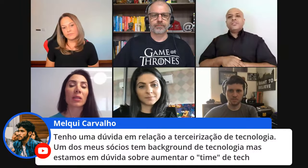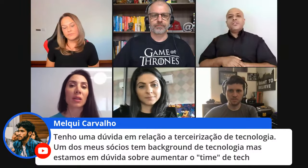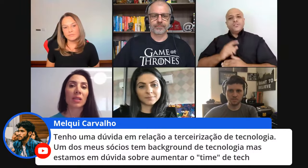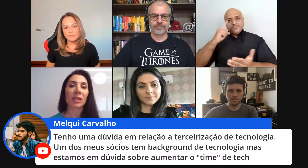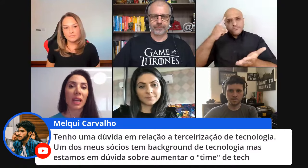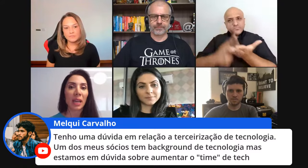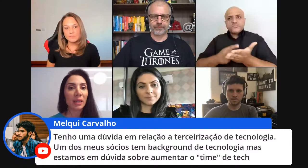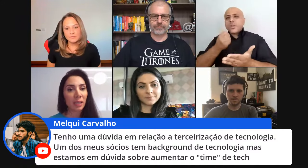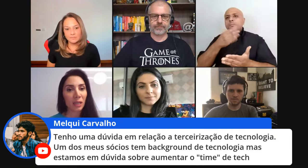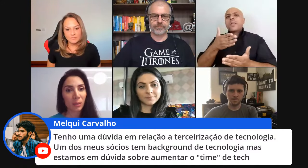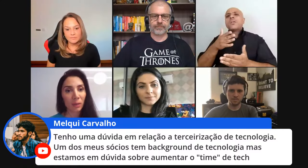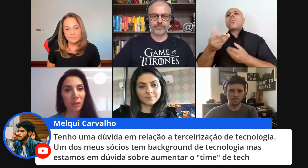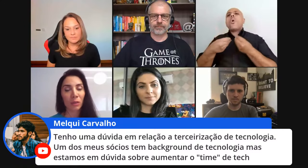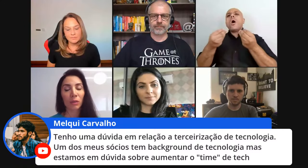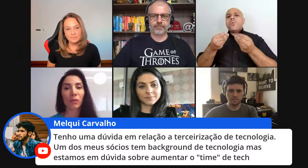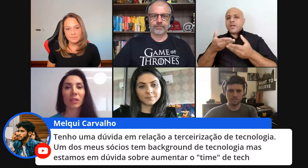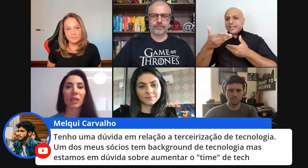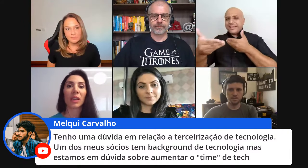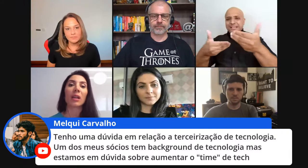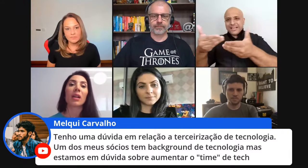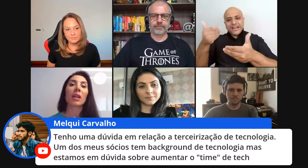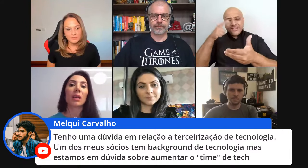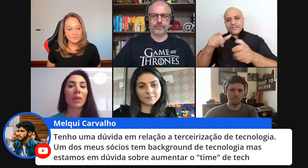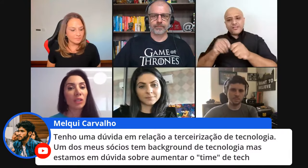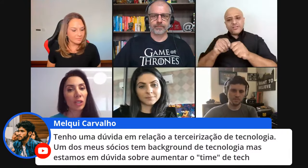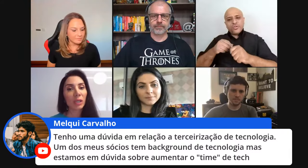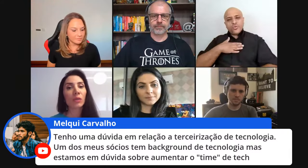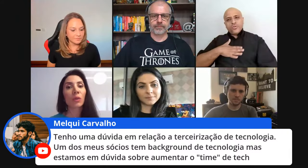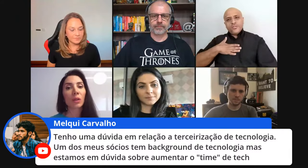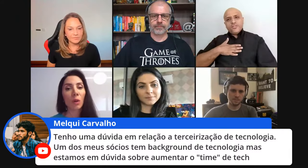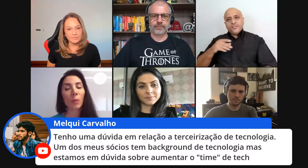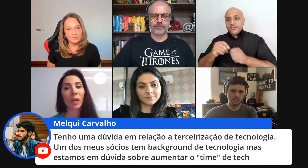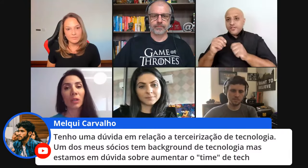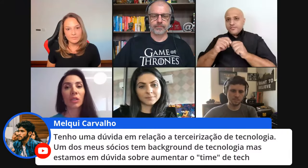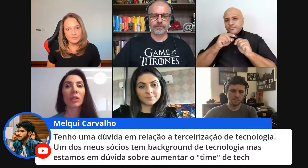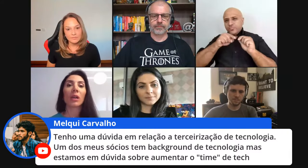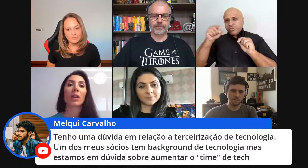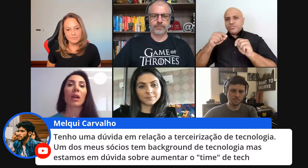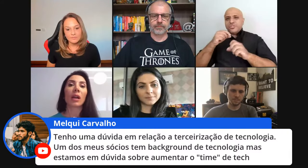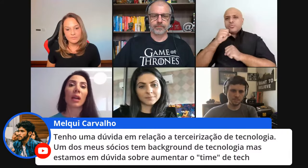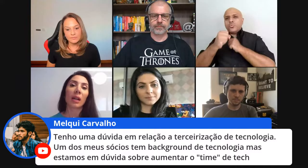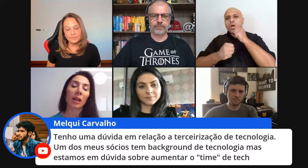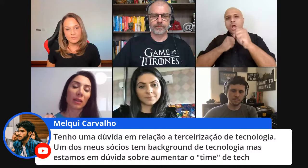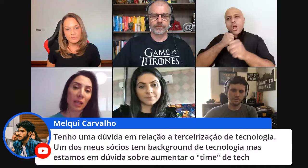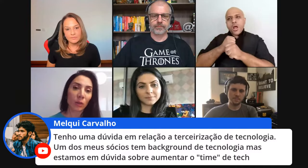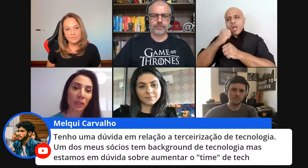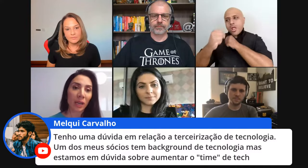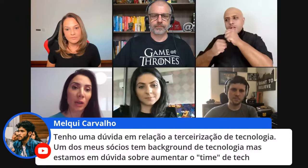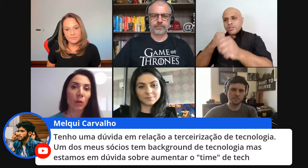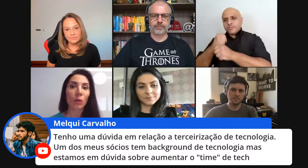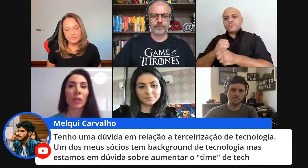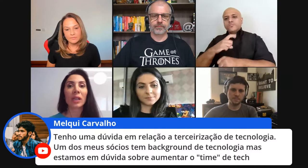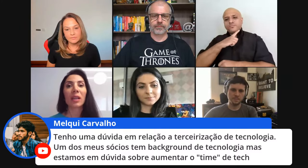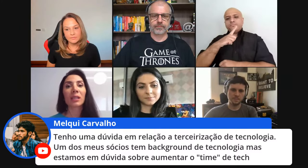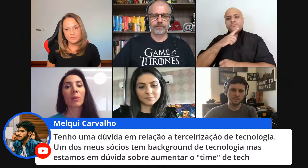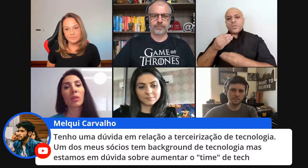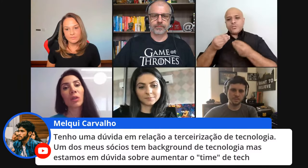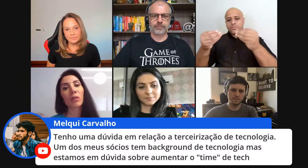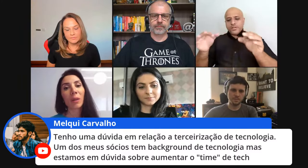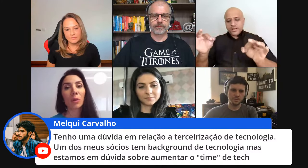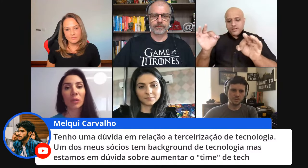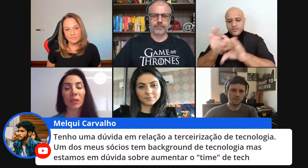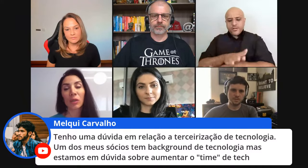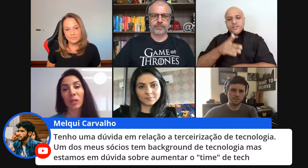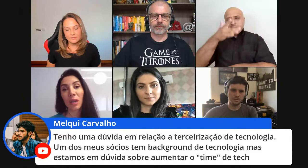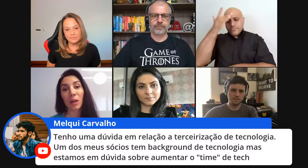bem quais são as entregas que eles precisam de fazer e medir isso anualmente tendo a entrega concluída essa